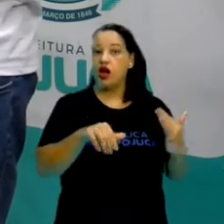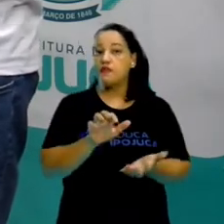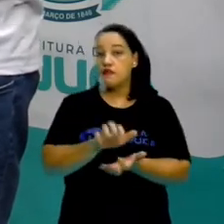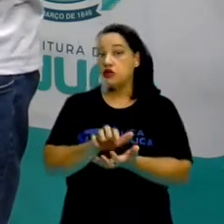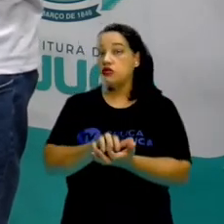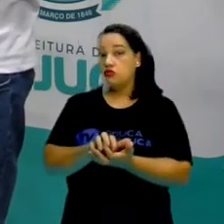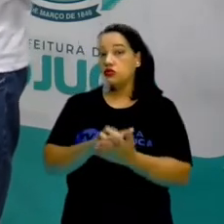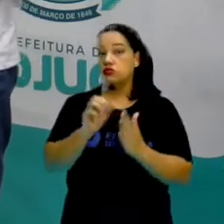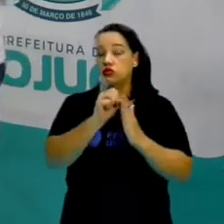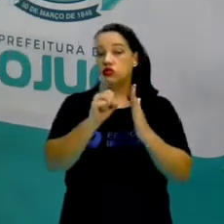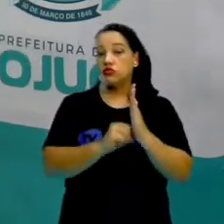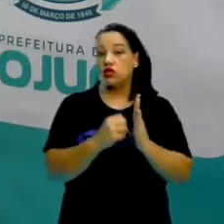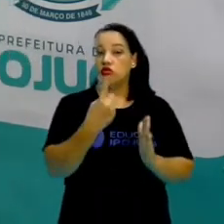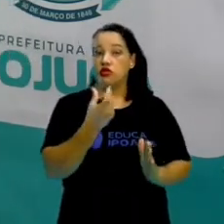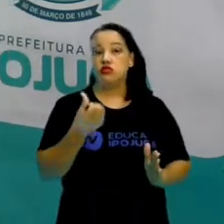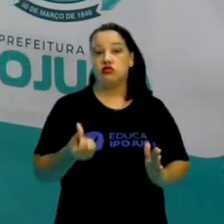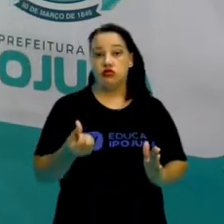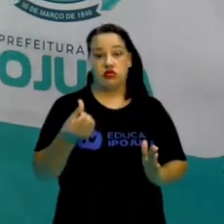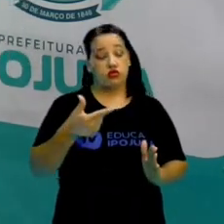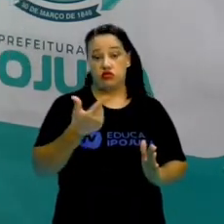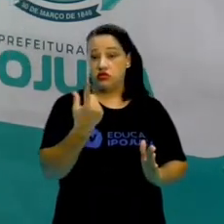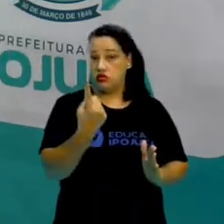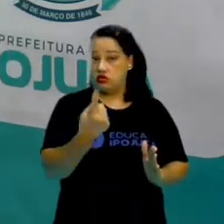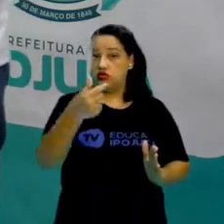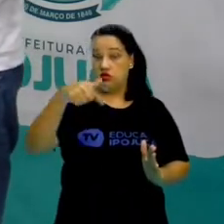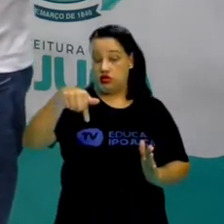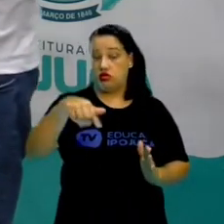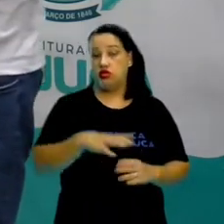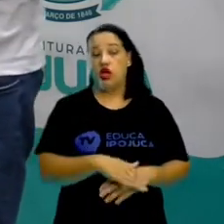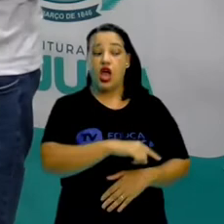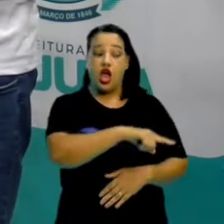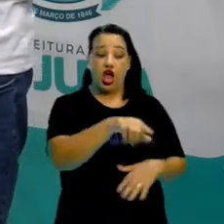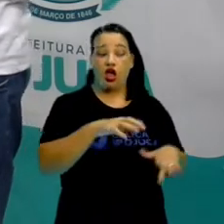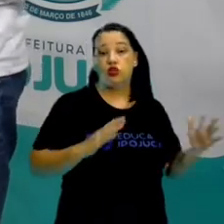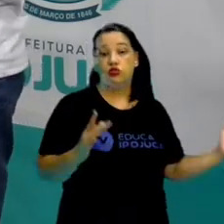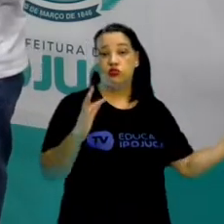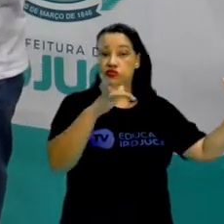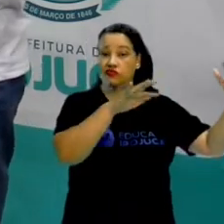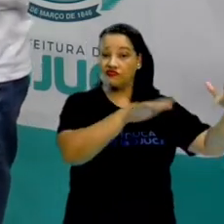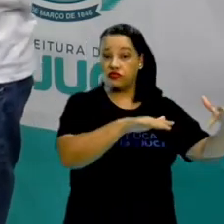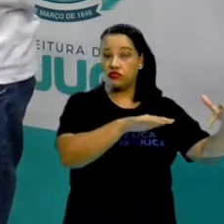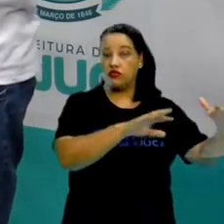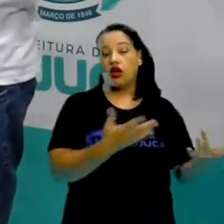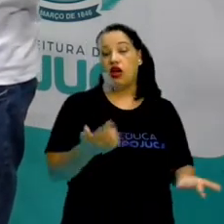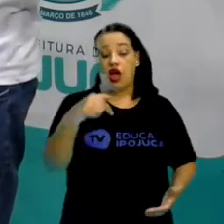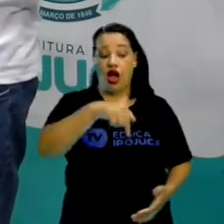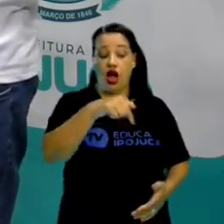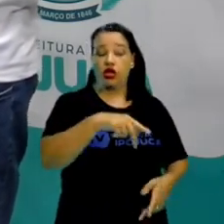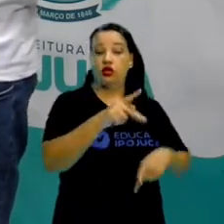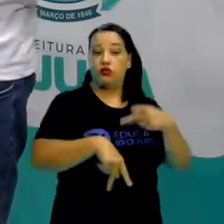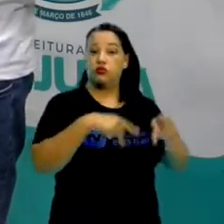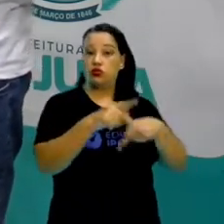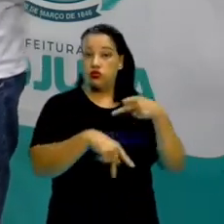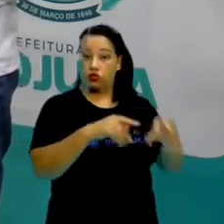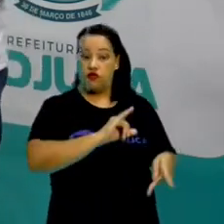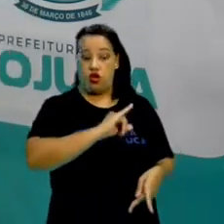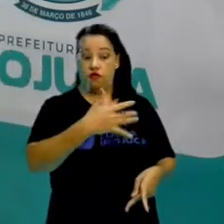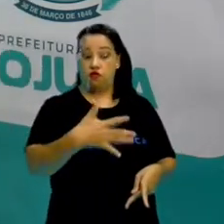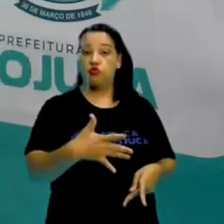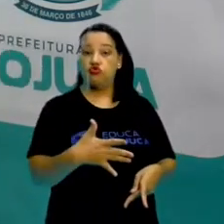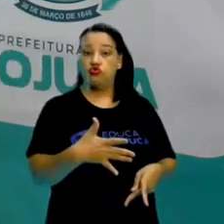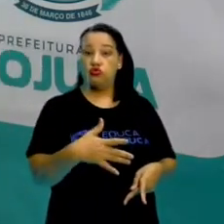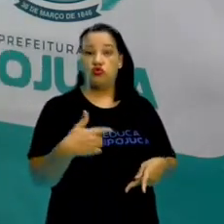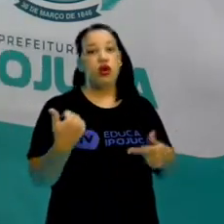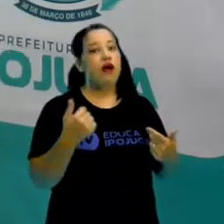o século XVII, eles vão invadir Pernambuco e vão ocupar esta região. E a população de Ipojuca vai participar